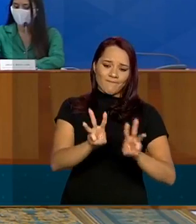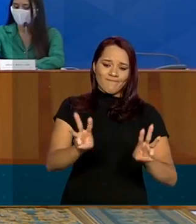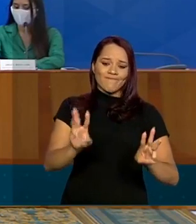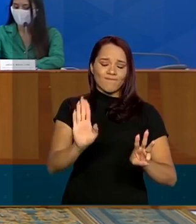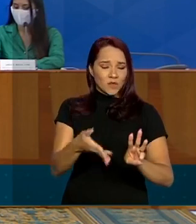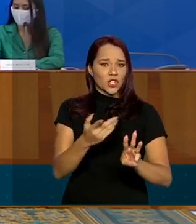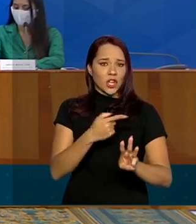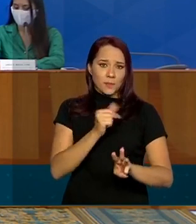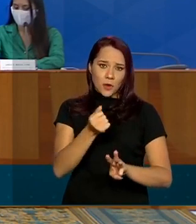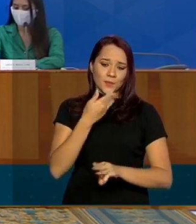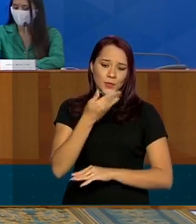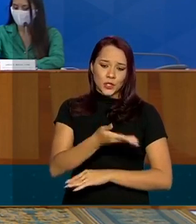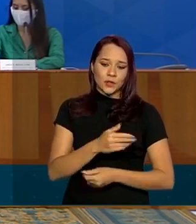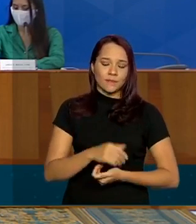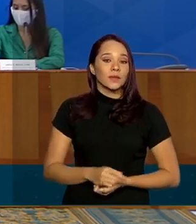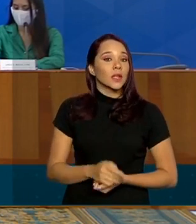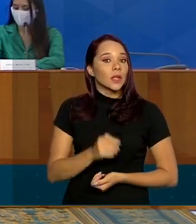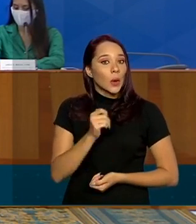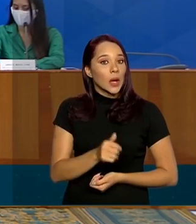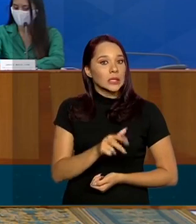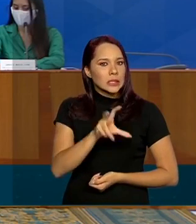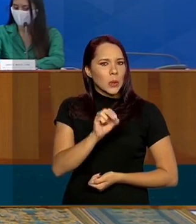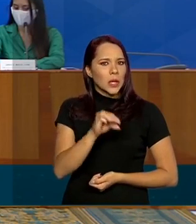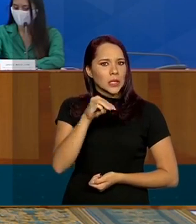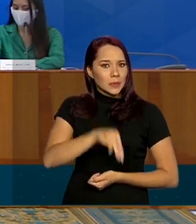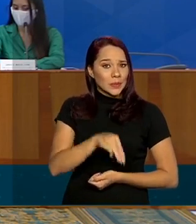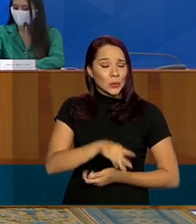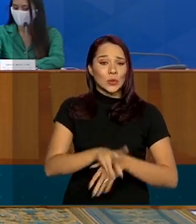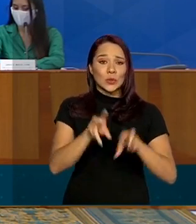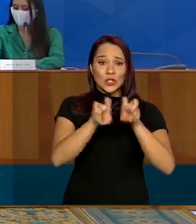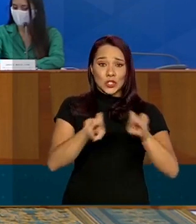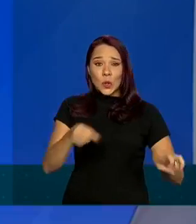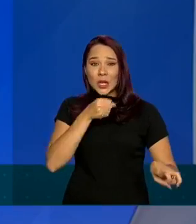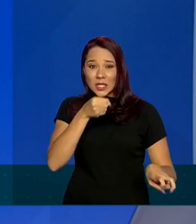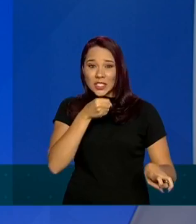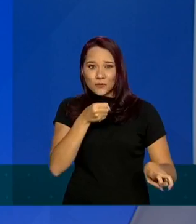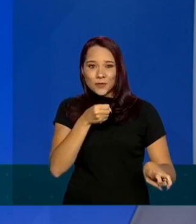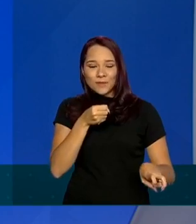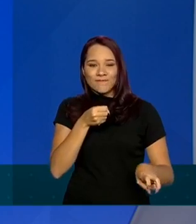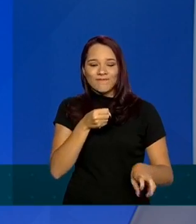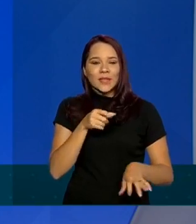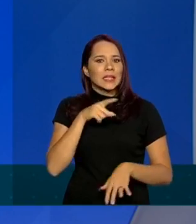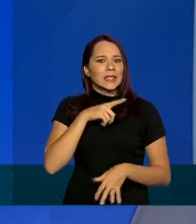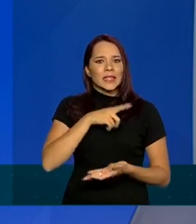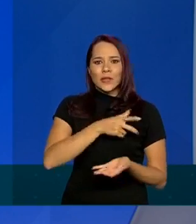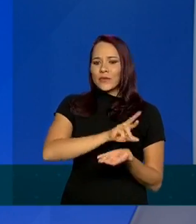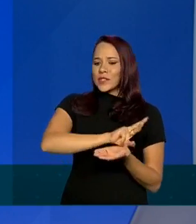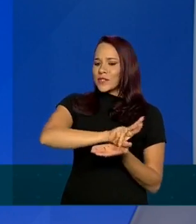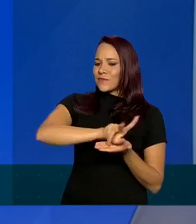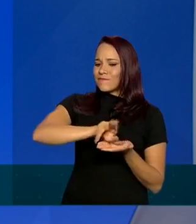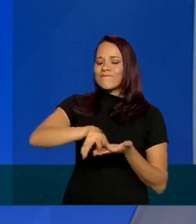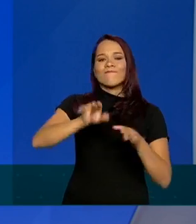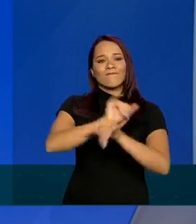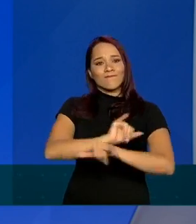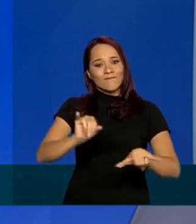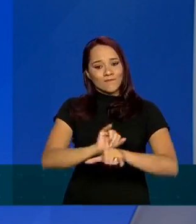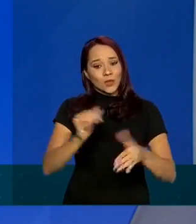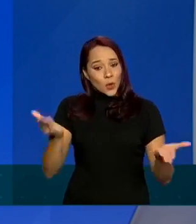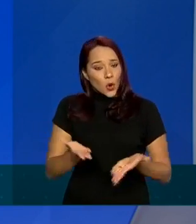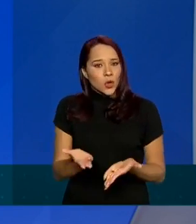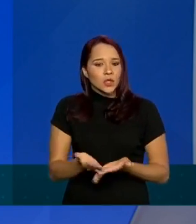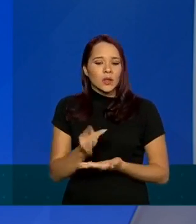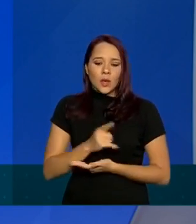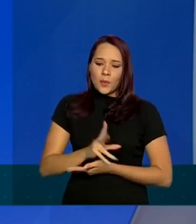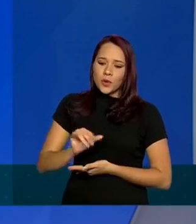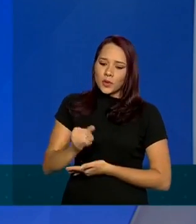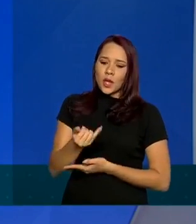nós estamos com quase 50 minutos de coletiva a gente trouxe várias informações hoje então a gente